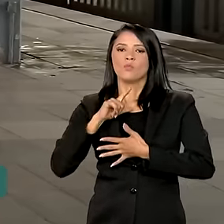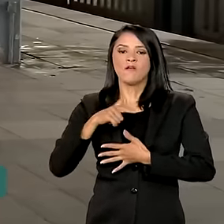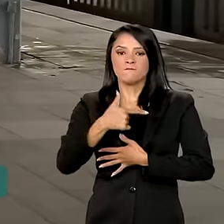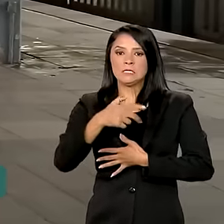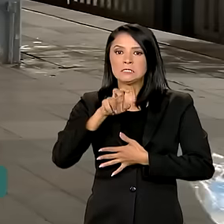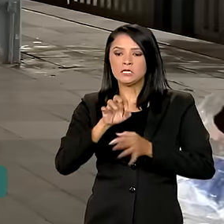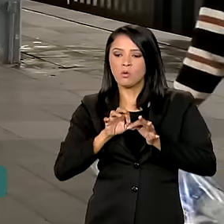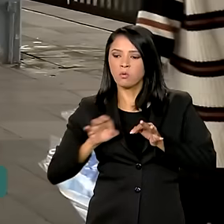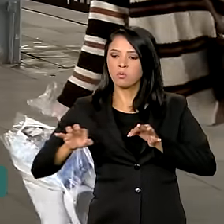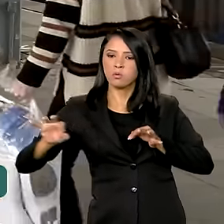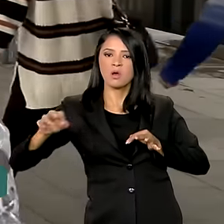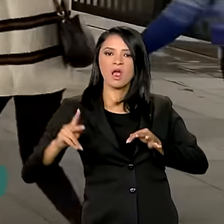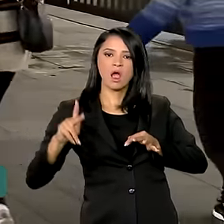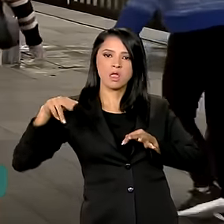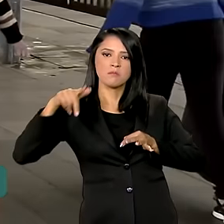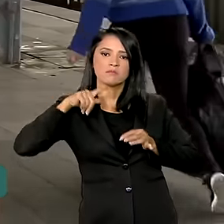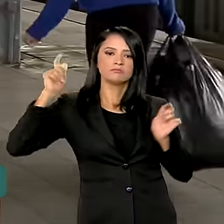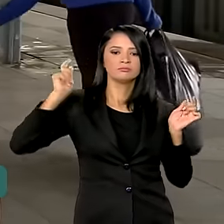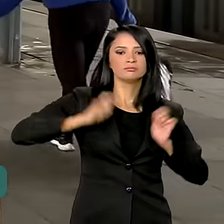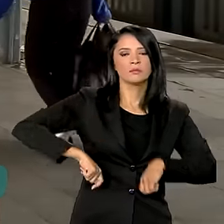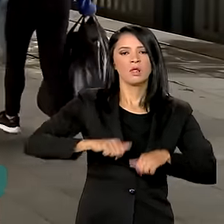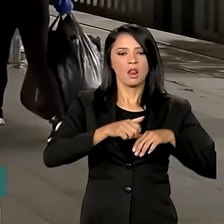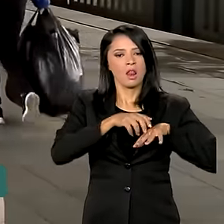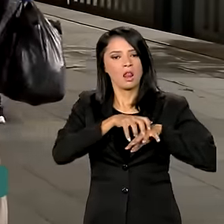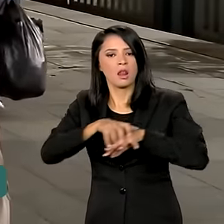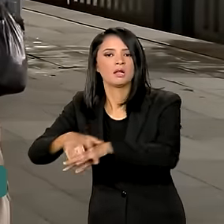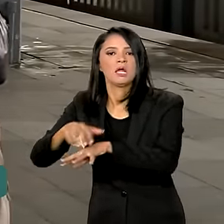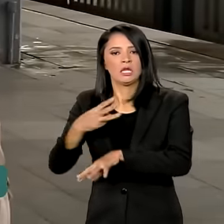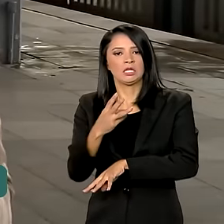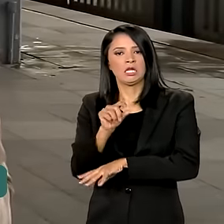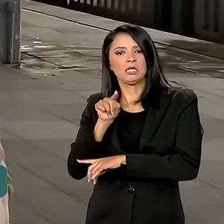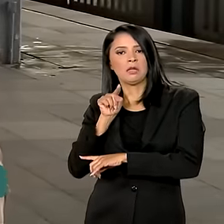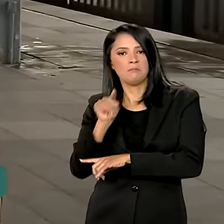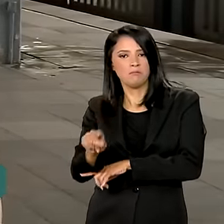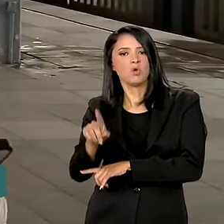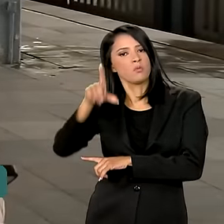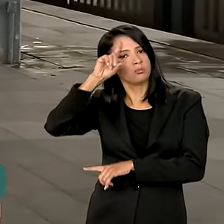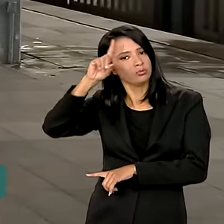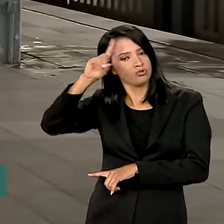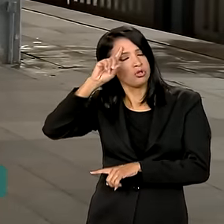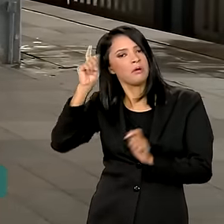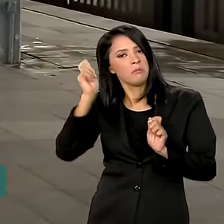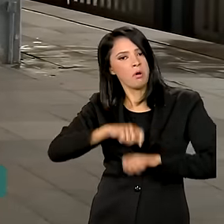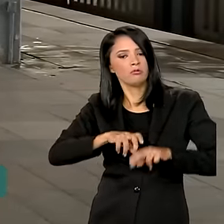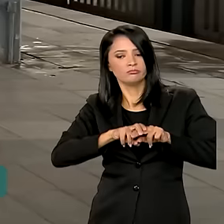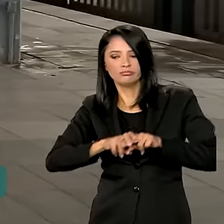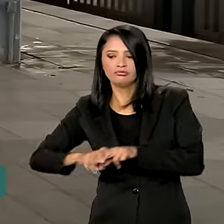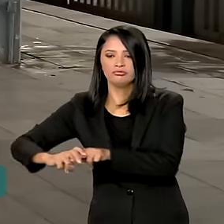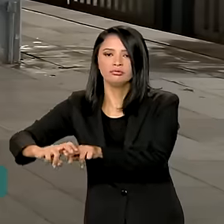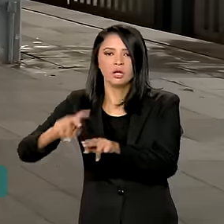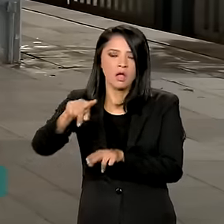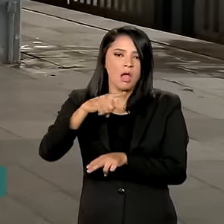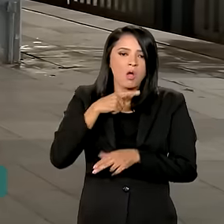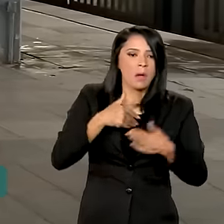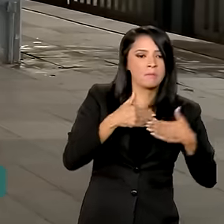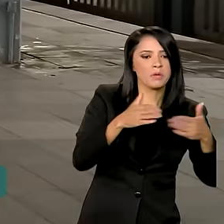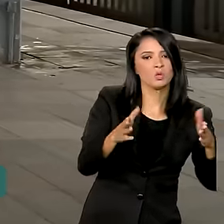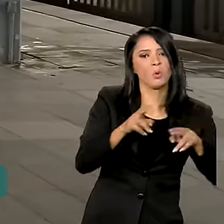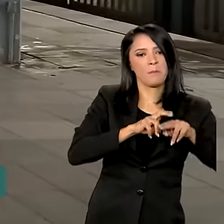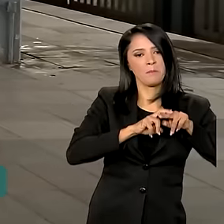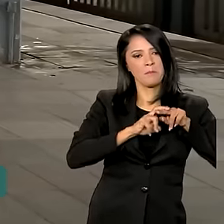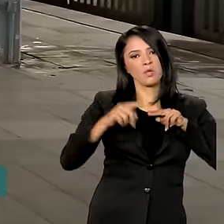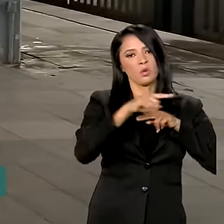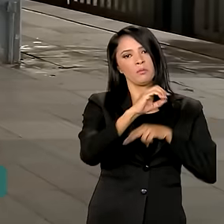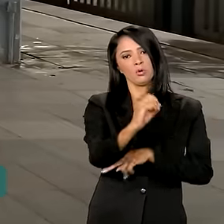capacidade para carregar 30 mil passageiros por dia. Por enquanto, não há previsão de abertura do metrô